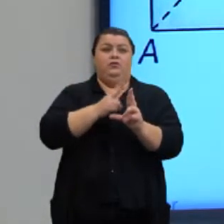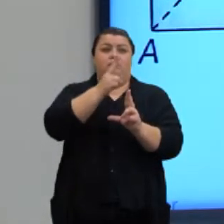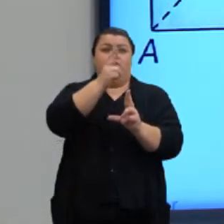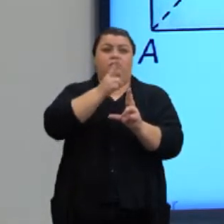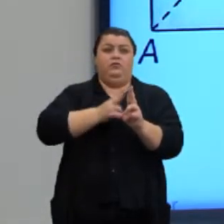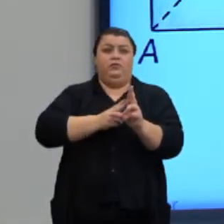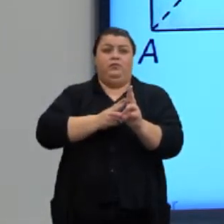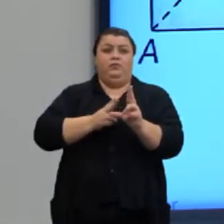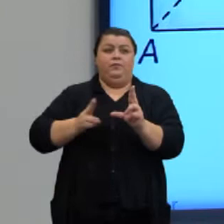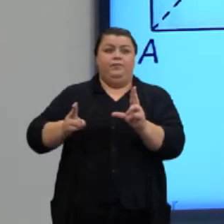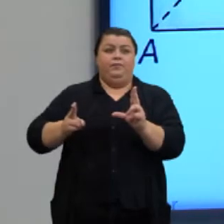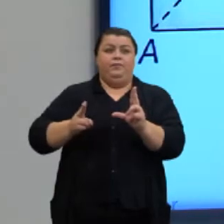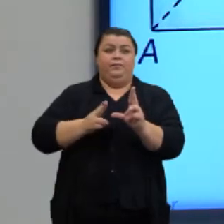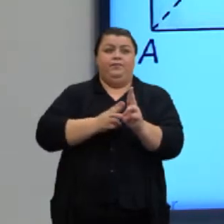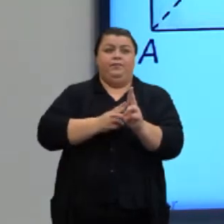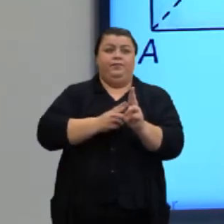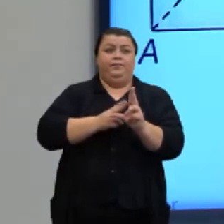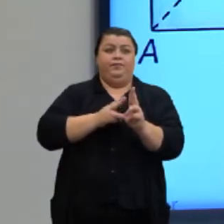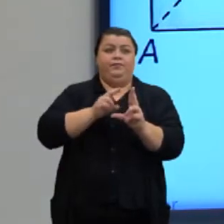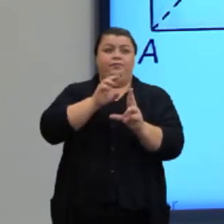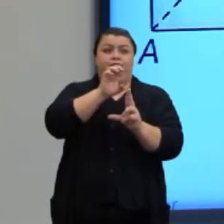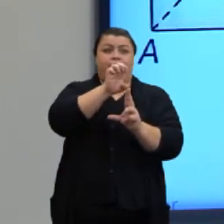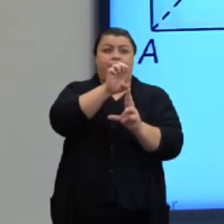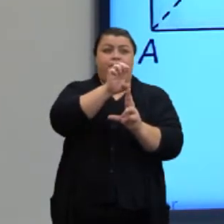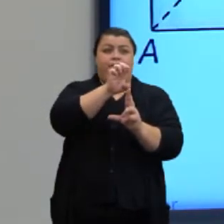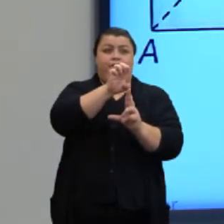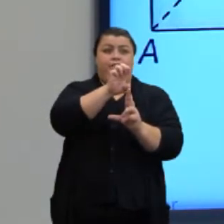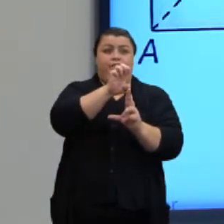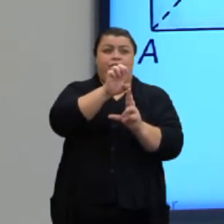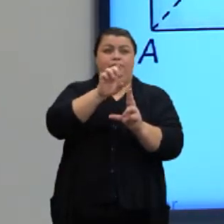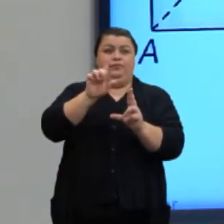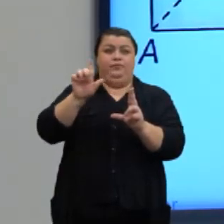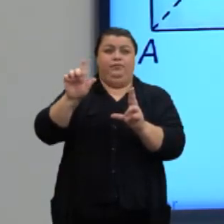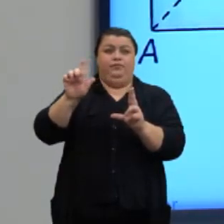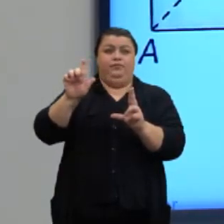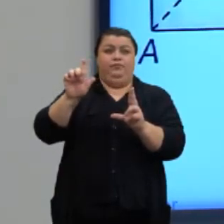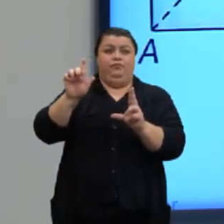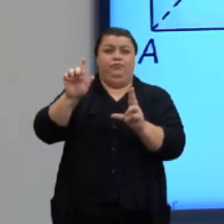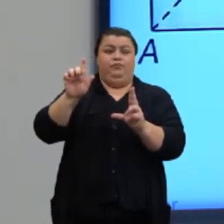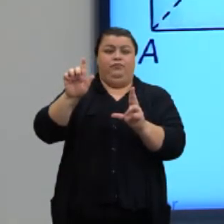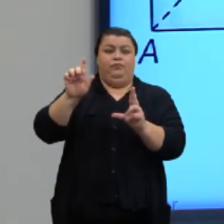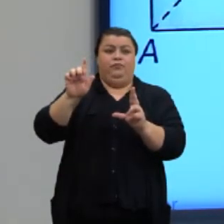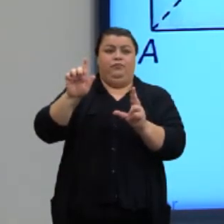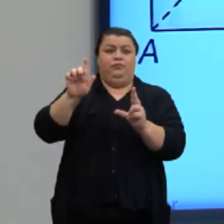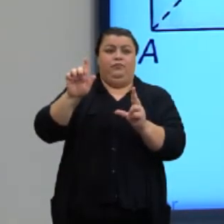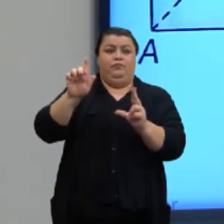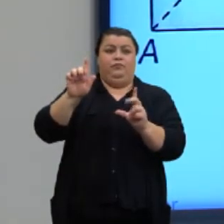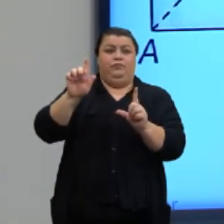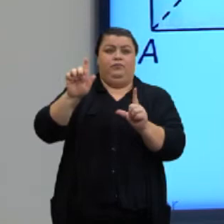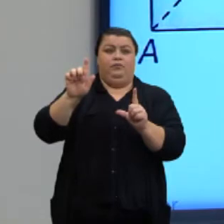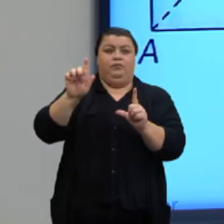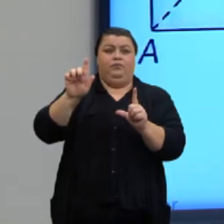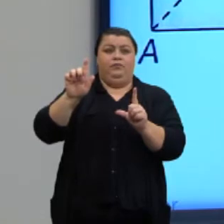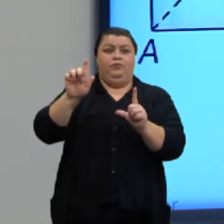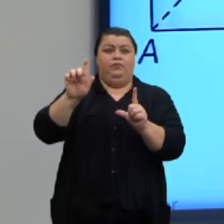Então, vamos à diagonal EG. Ó, diagonal EG. AC,